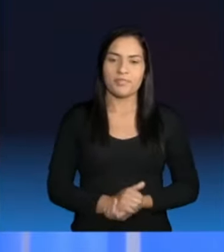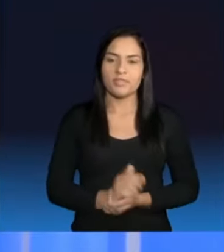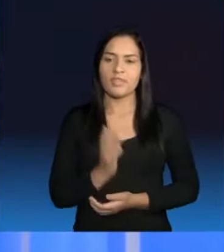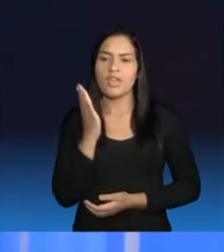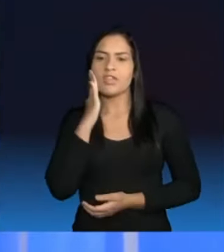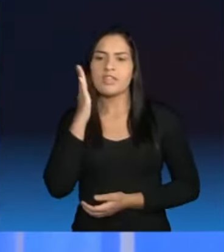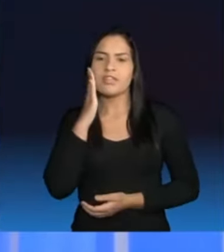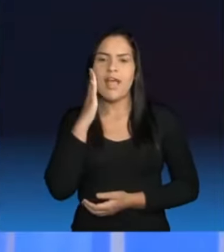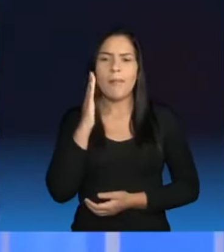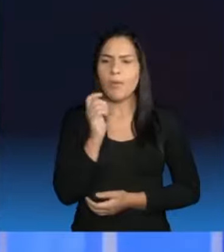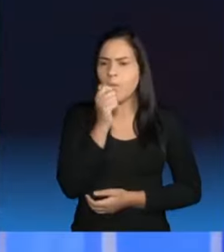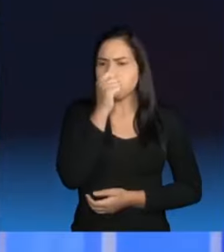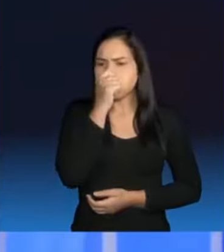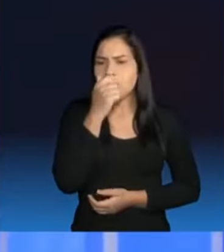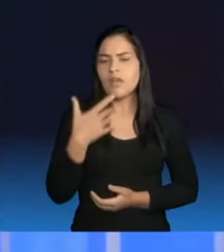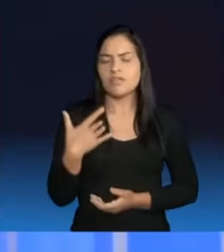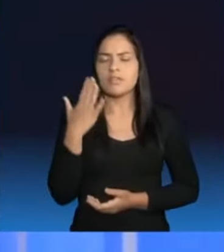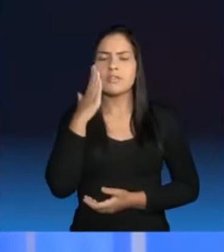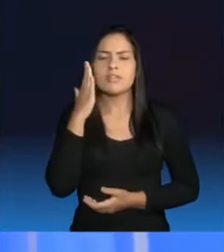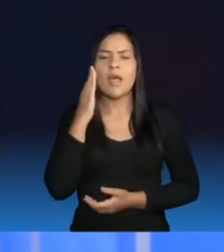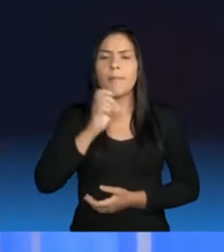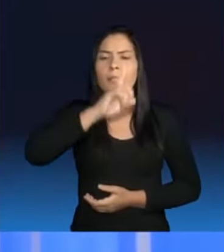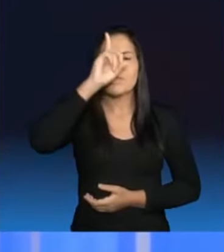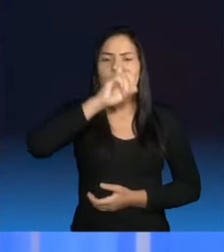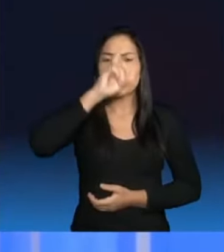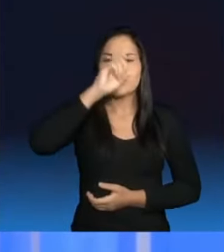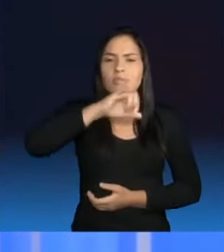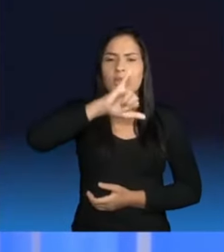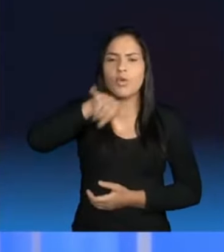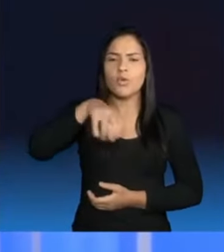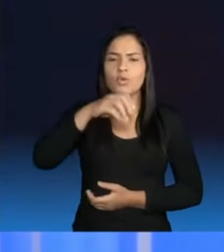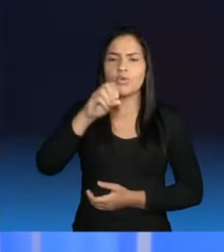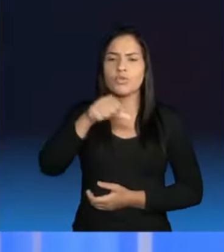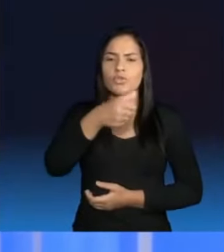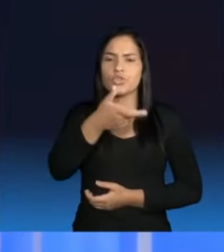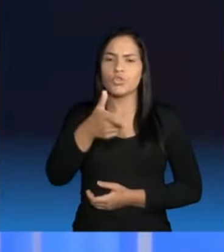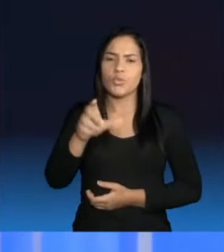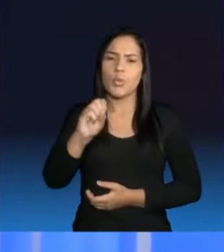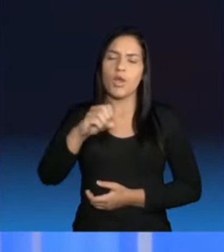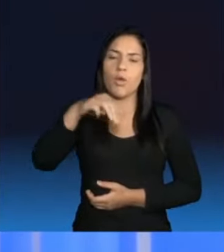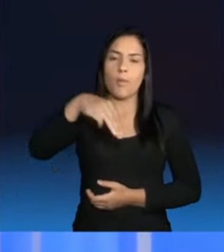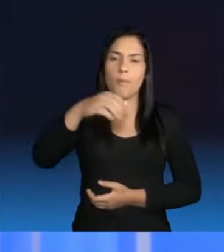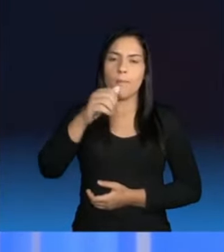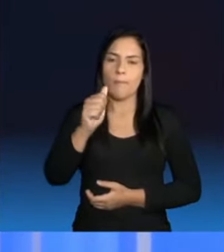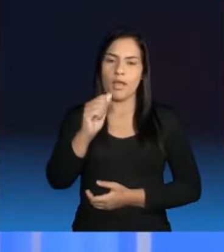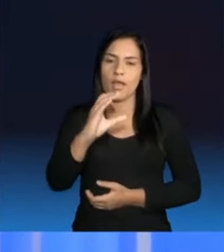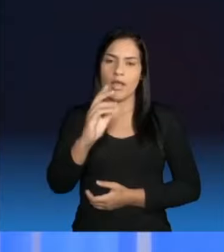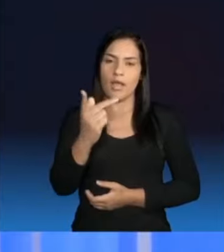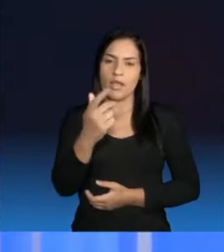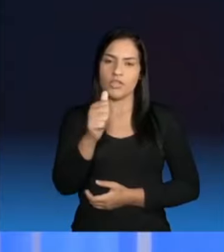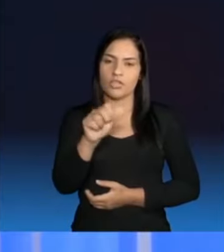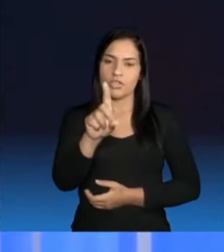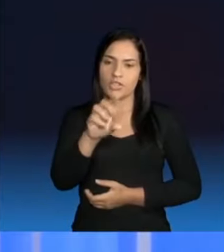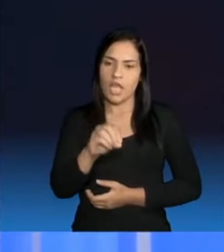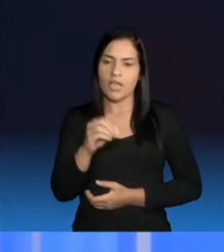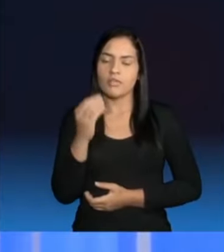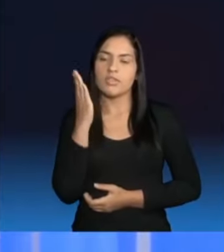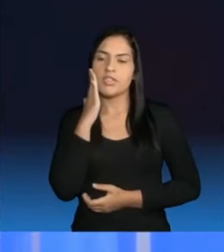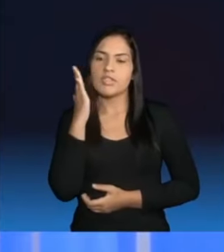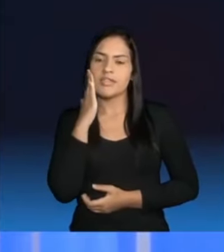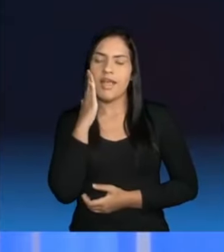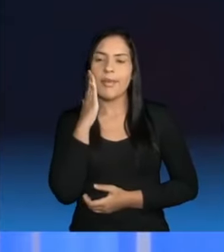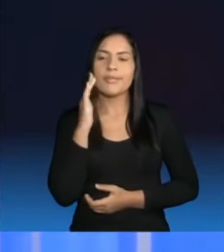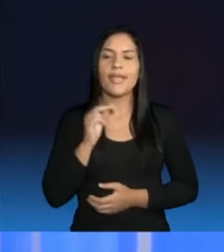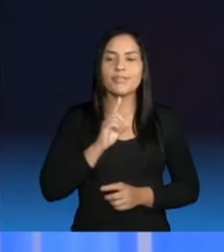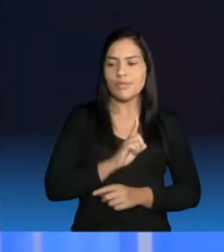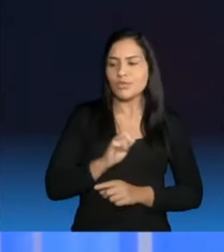questão do Hospital João Machado, pessoas em surto indo ser atendidas nas UPAs aqui em Natal.